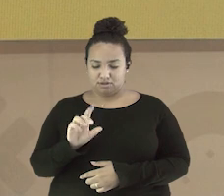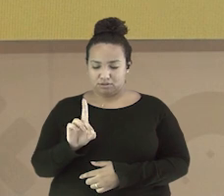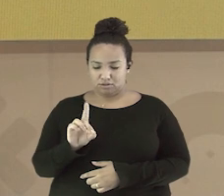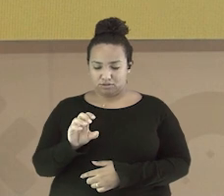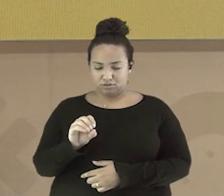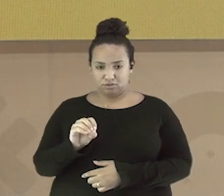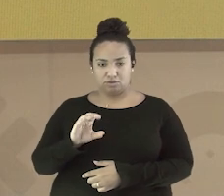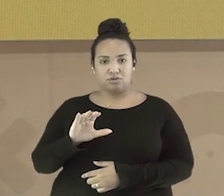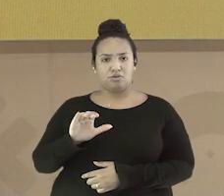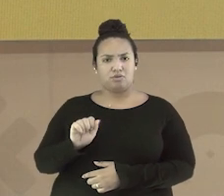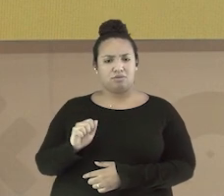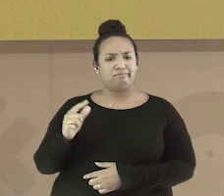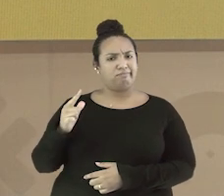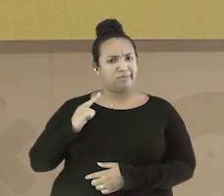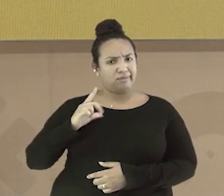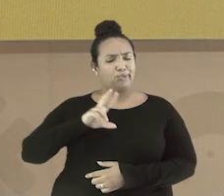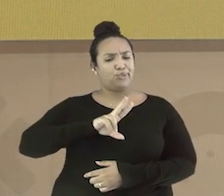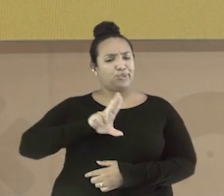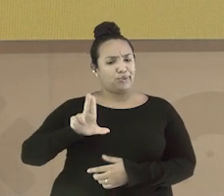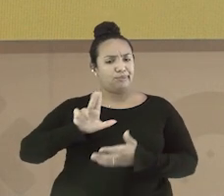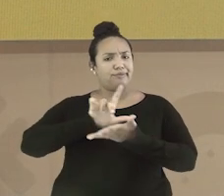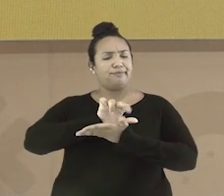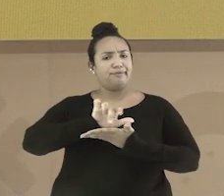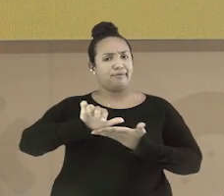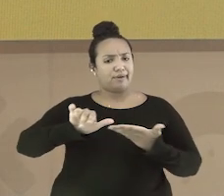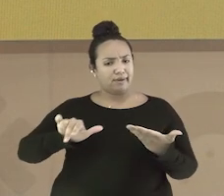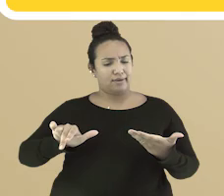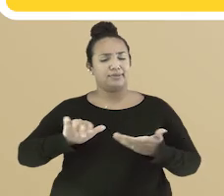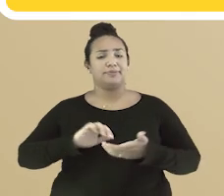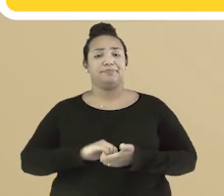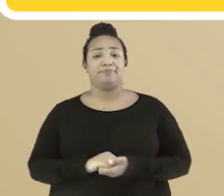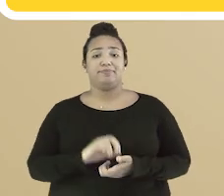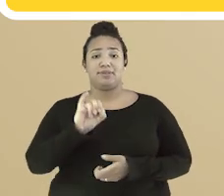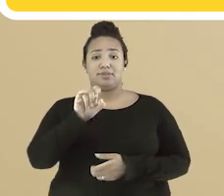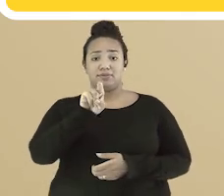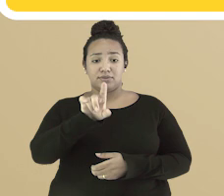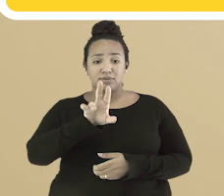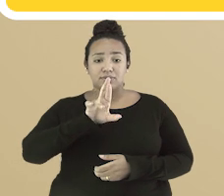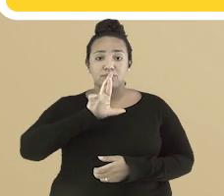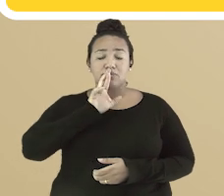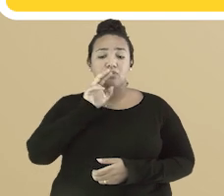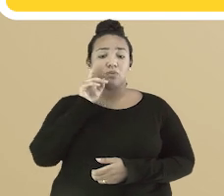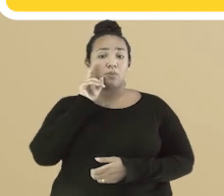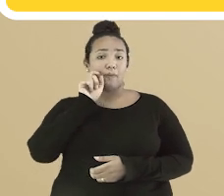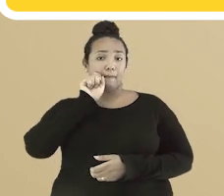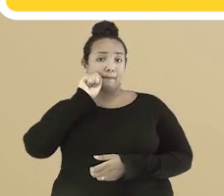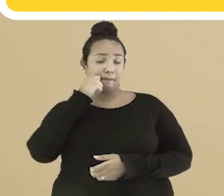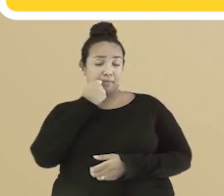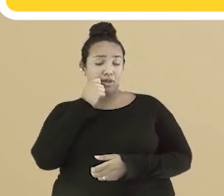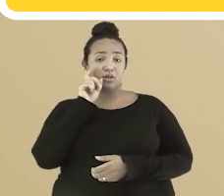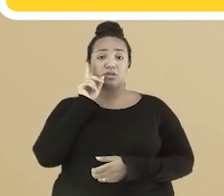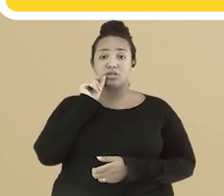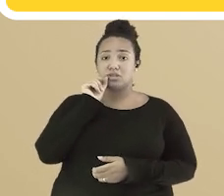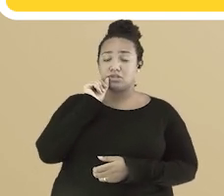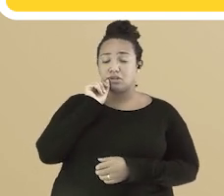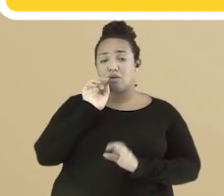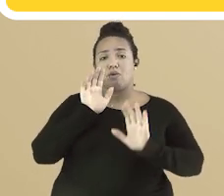como padoca em São Paulo, há diversos nomes. Parabéns para você que disse pão de sal.